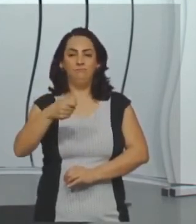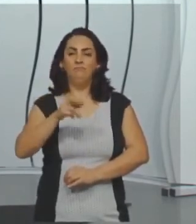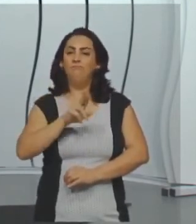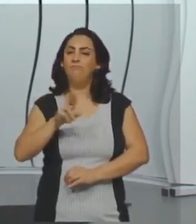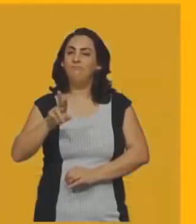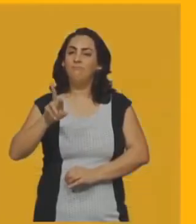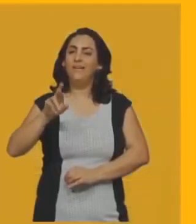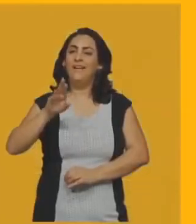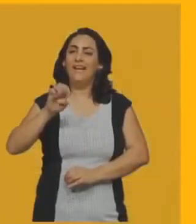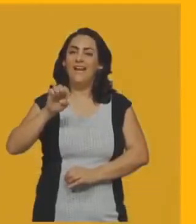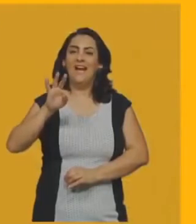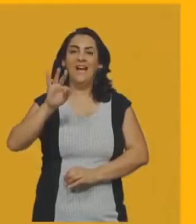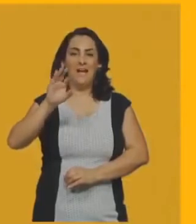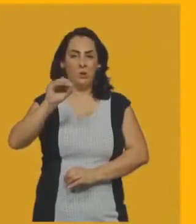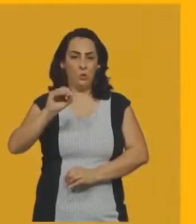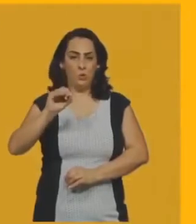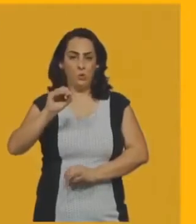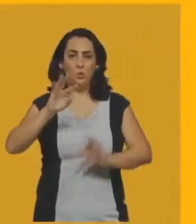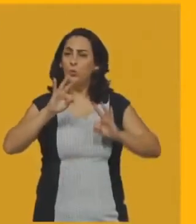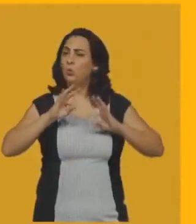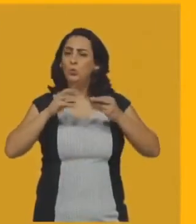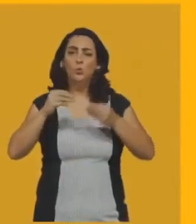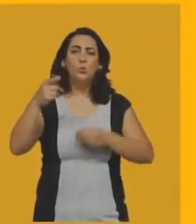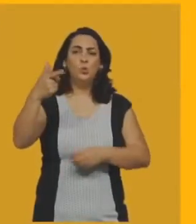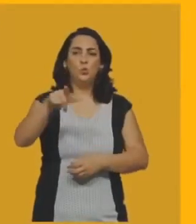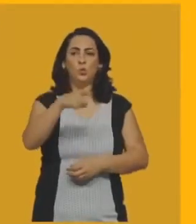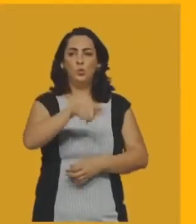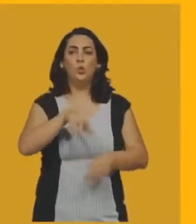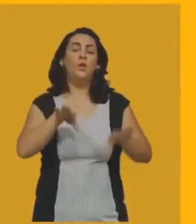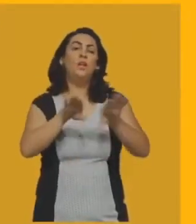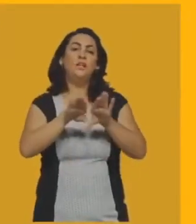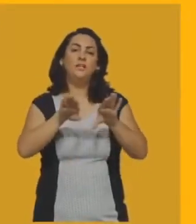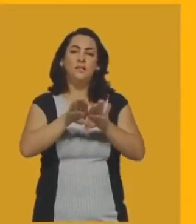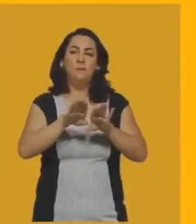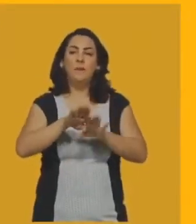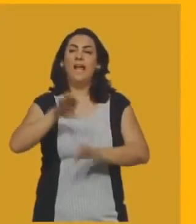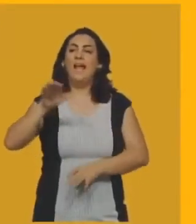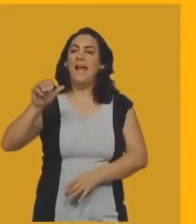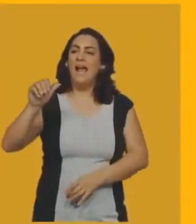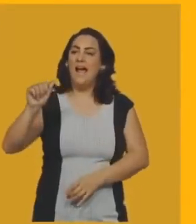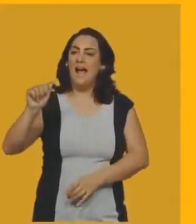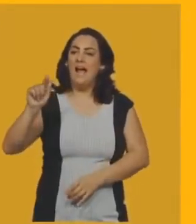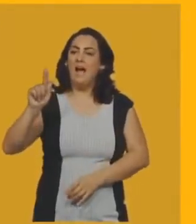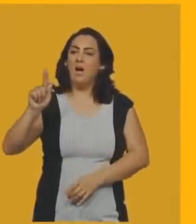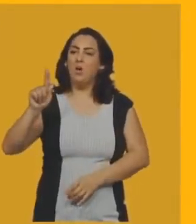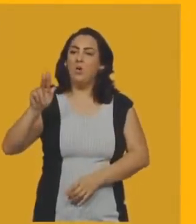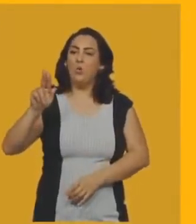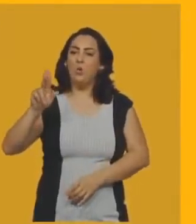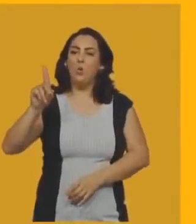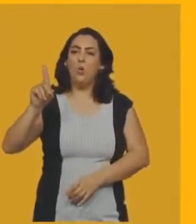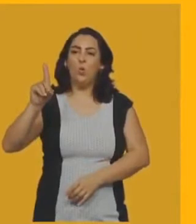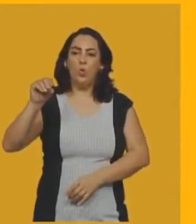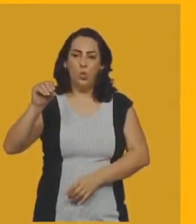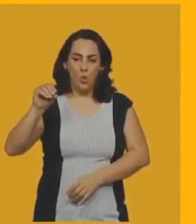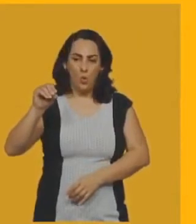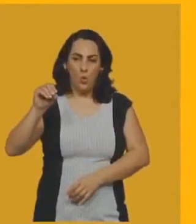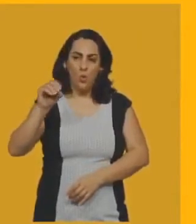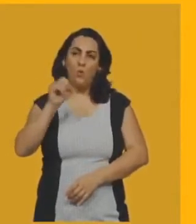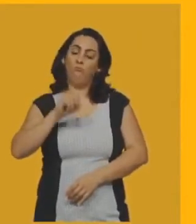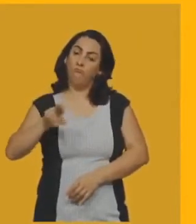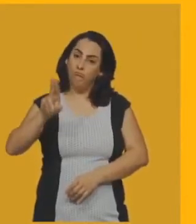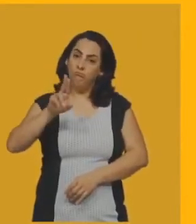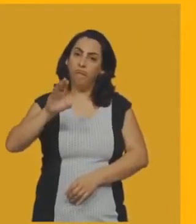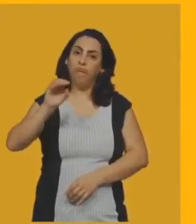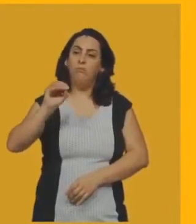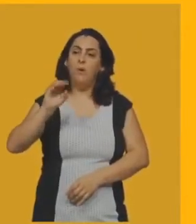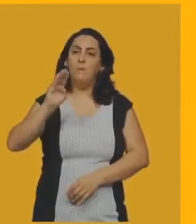e 90 graus reto. Então, todos os outros ângulos que estão entre esses dois valores é chamado